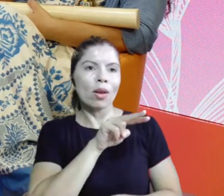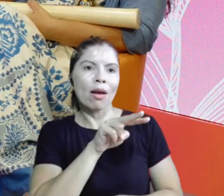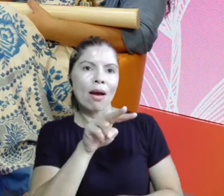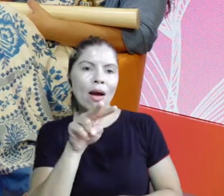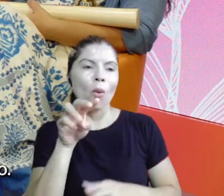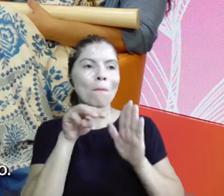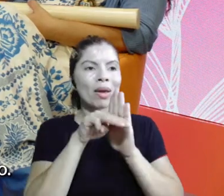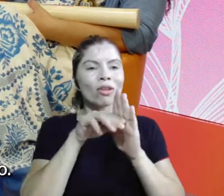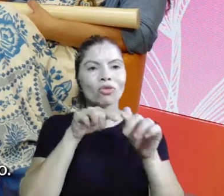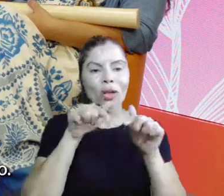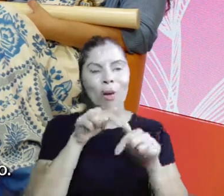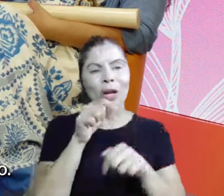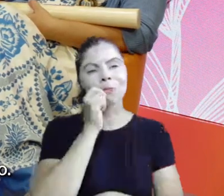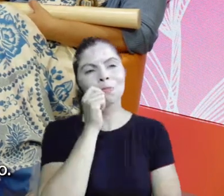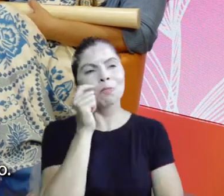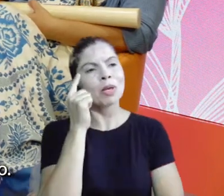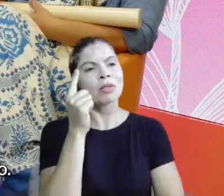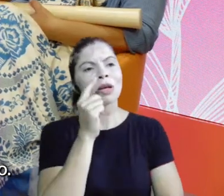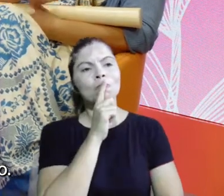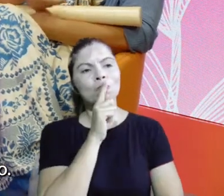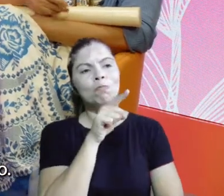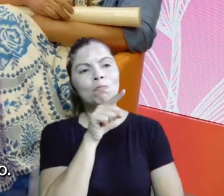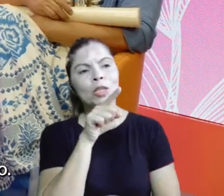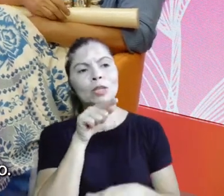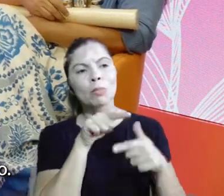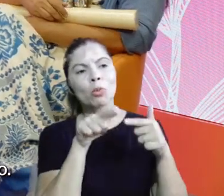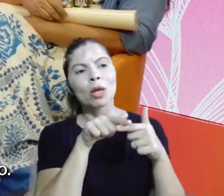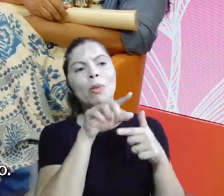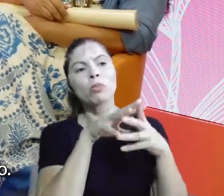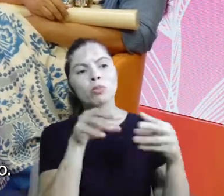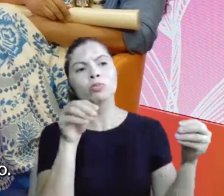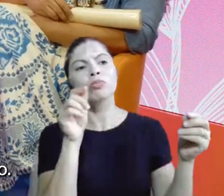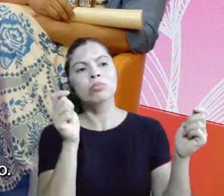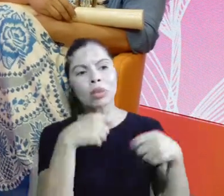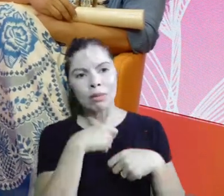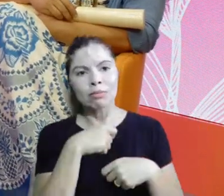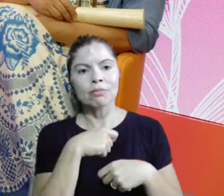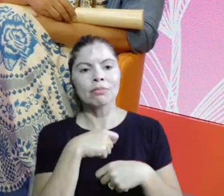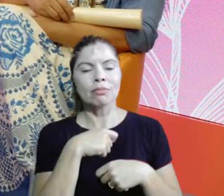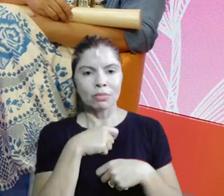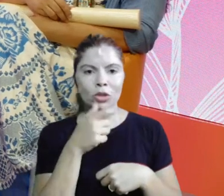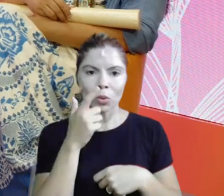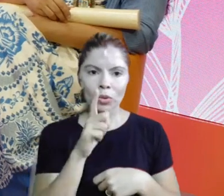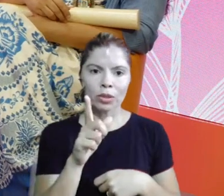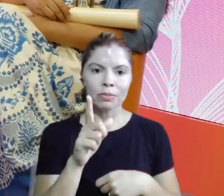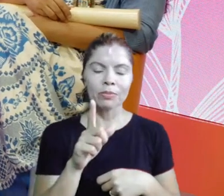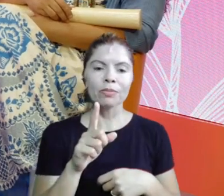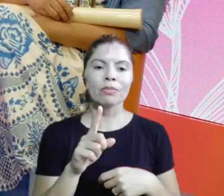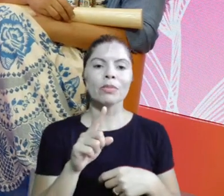para o mercado e achar a solução e entregar a solução. Exatamente. E isso